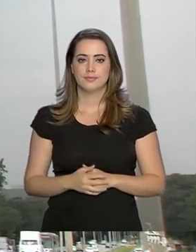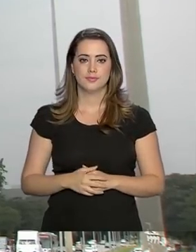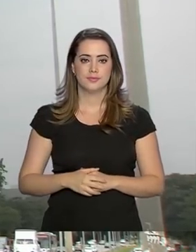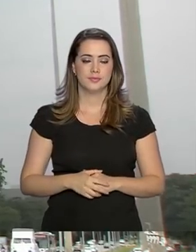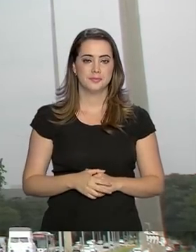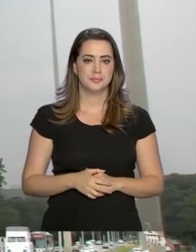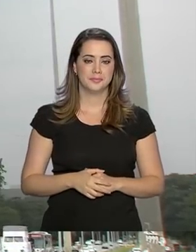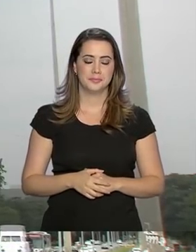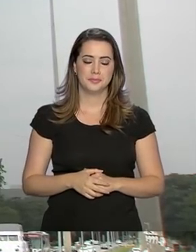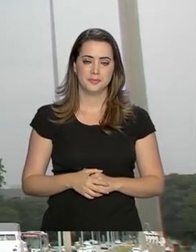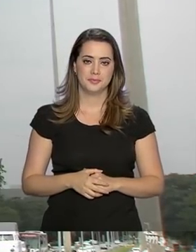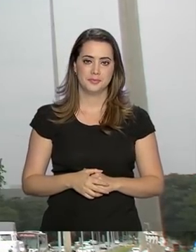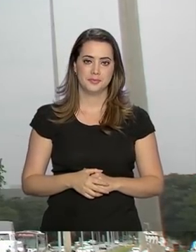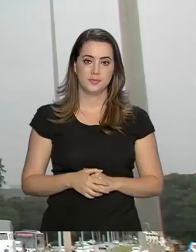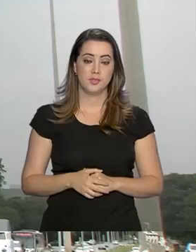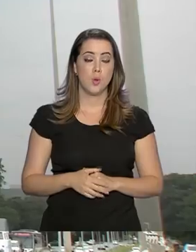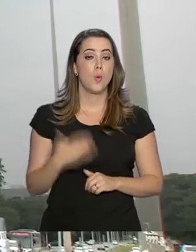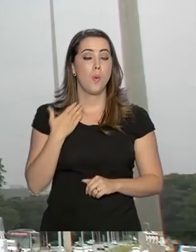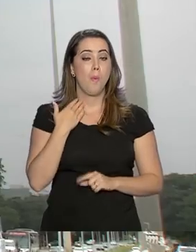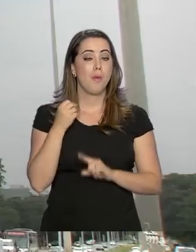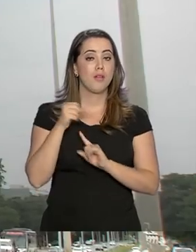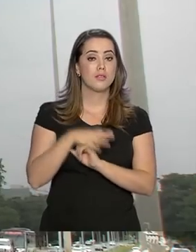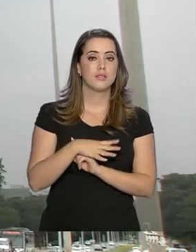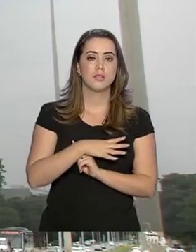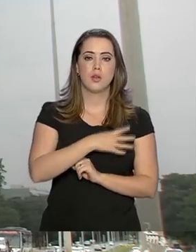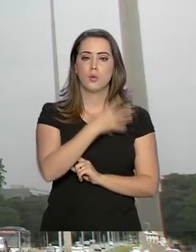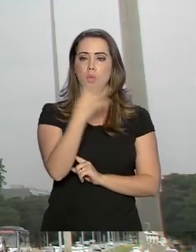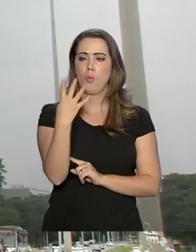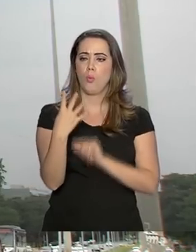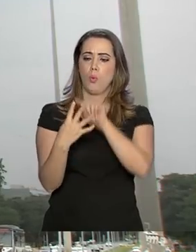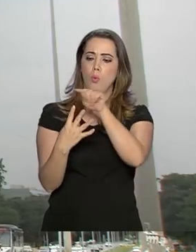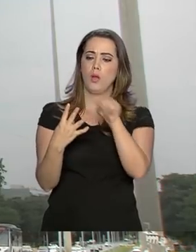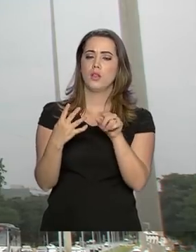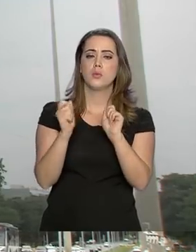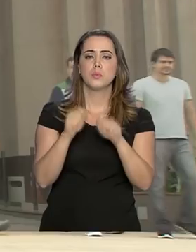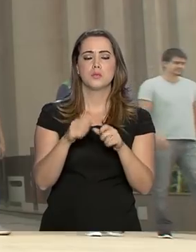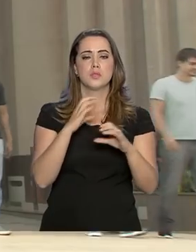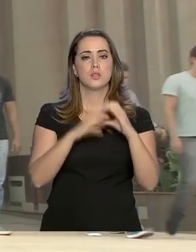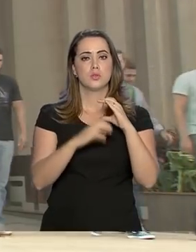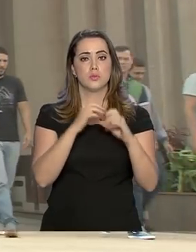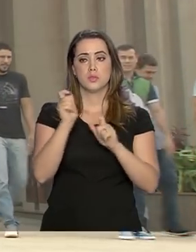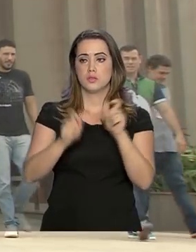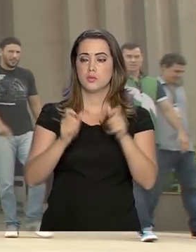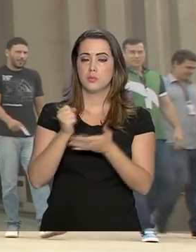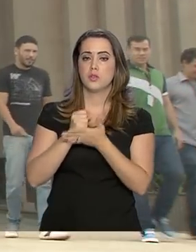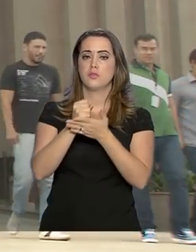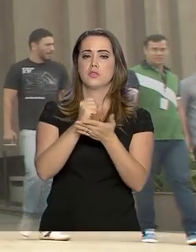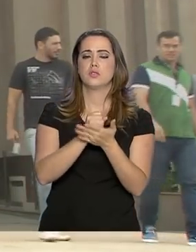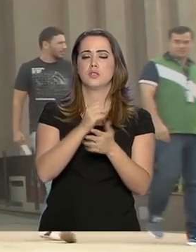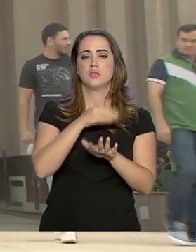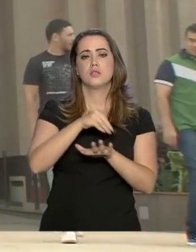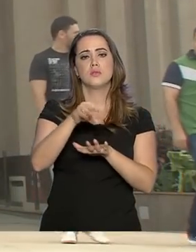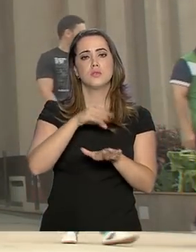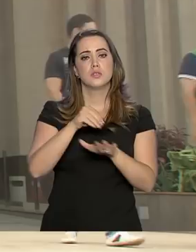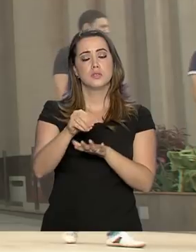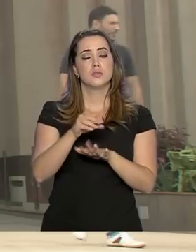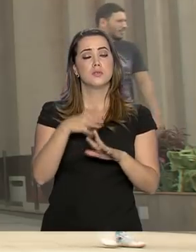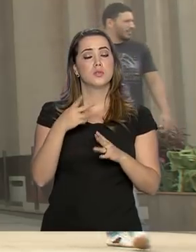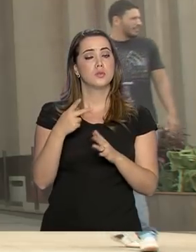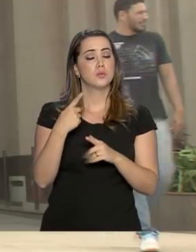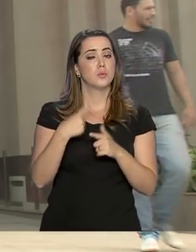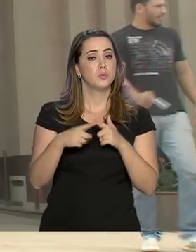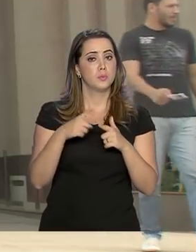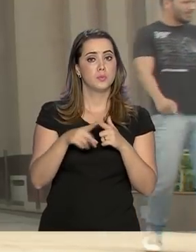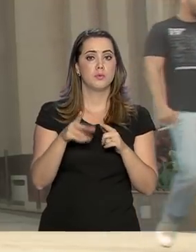Atualmente o Banco Central tem quatro canais de comunicação com o cidadão para oferecer informações sobre a sua